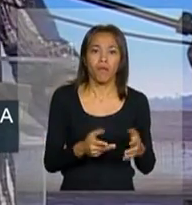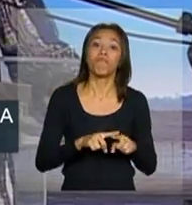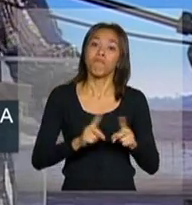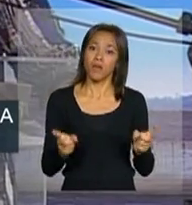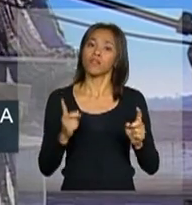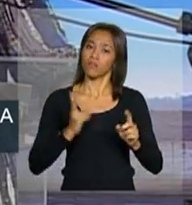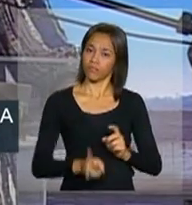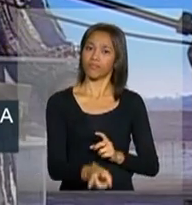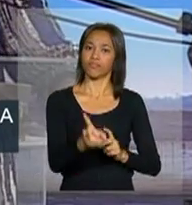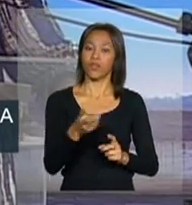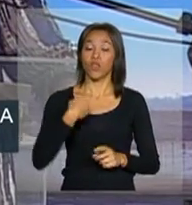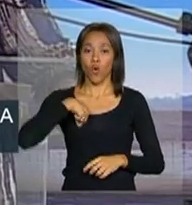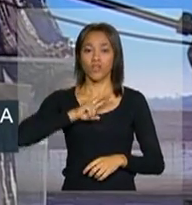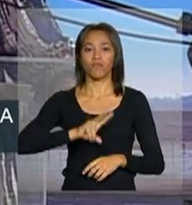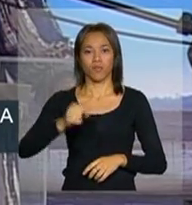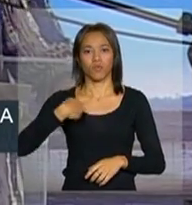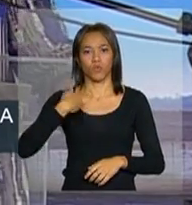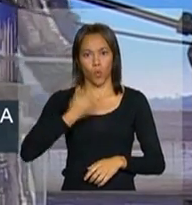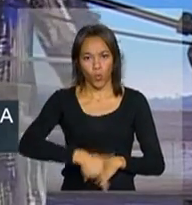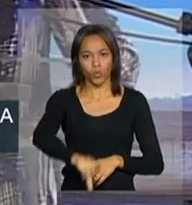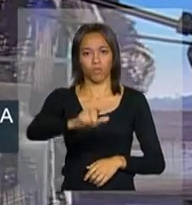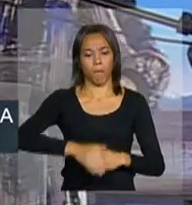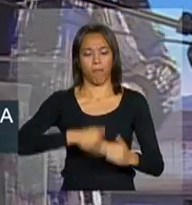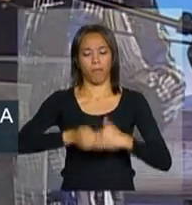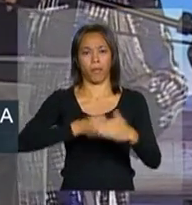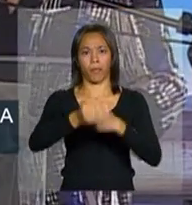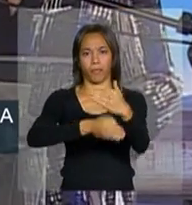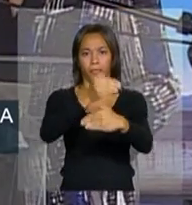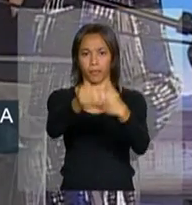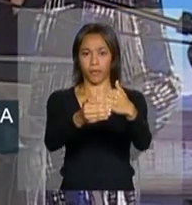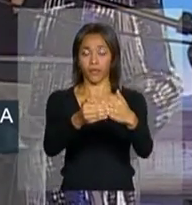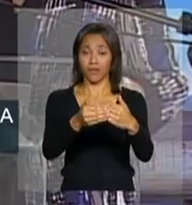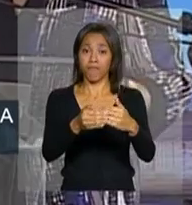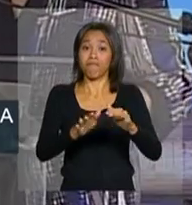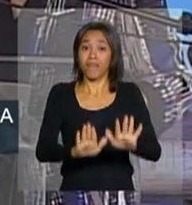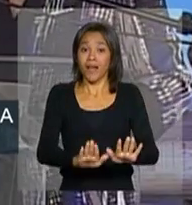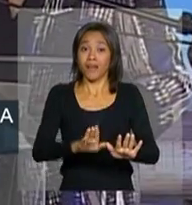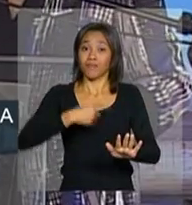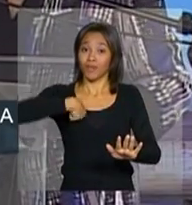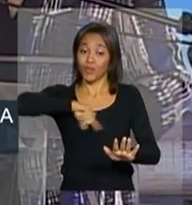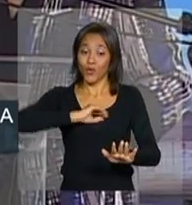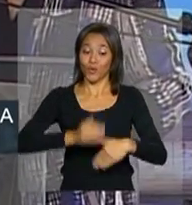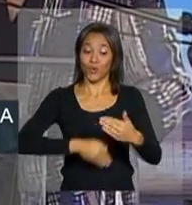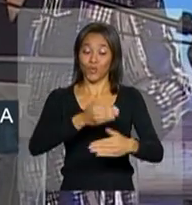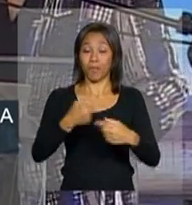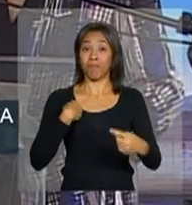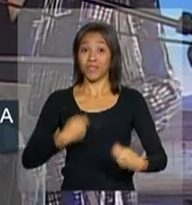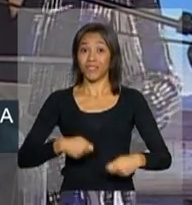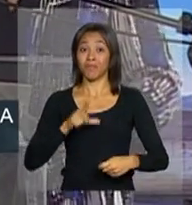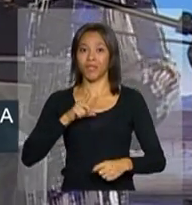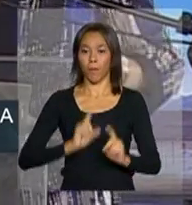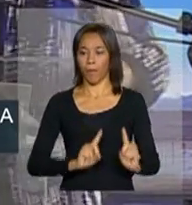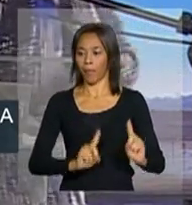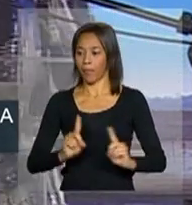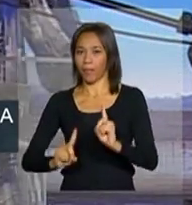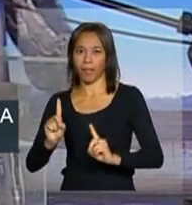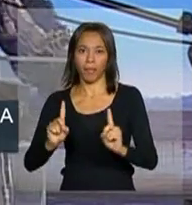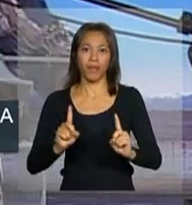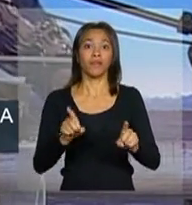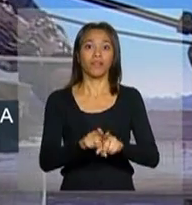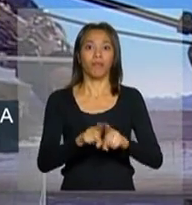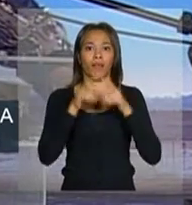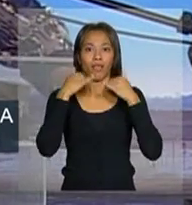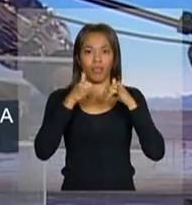Nós vamos continuar crescendo e, para continuar crescendo, nós temos de ser competitivos e a energia